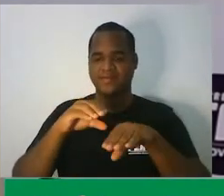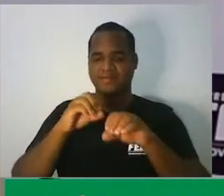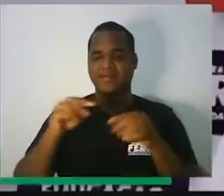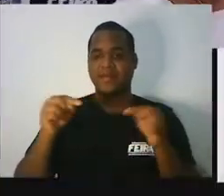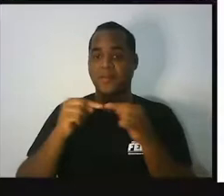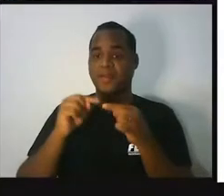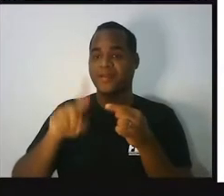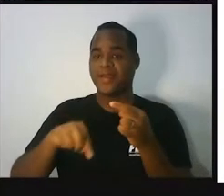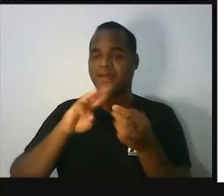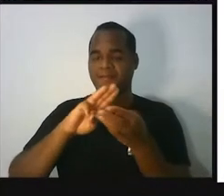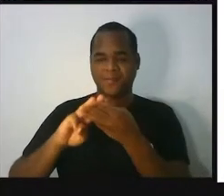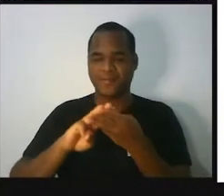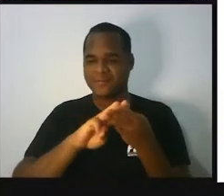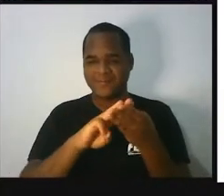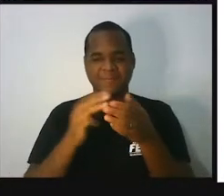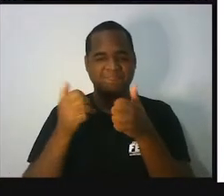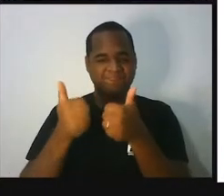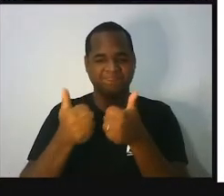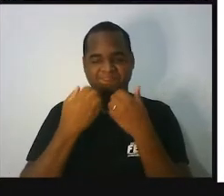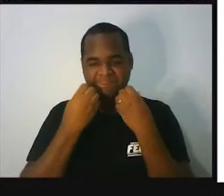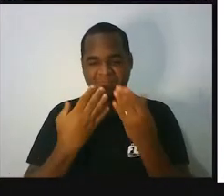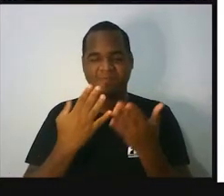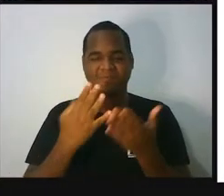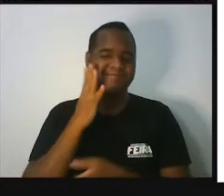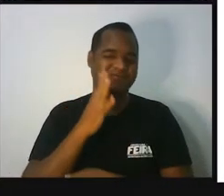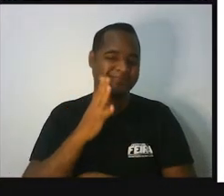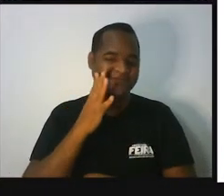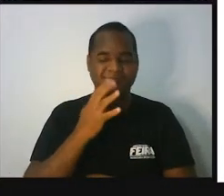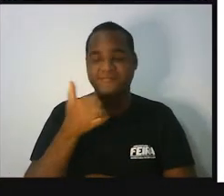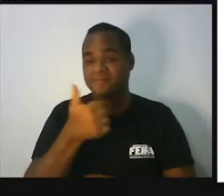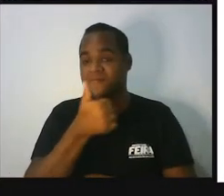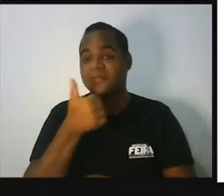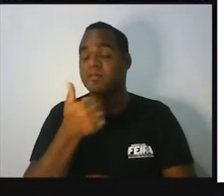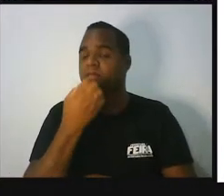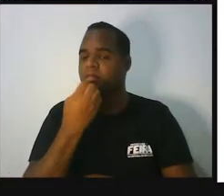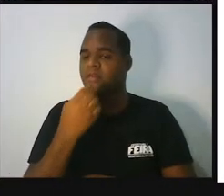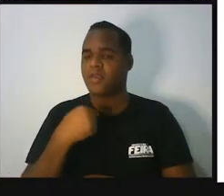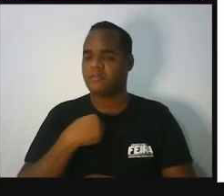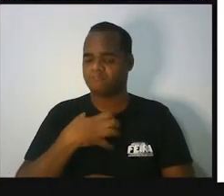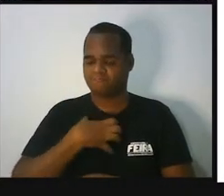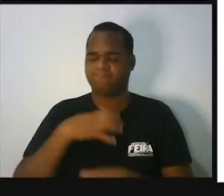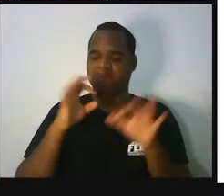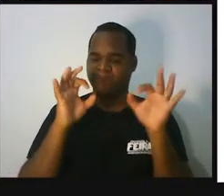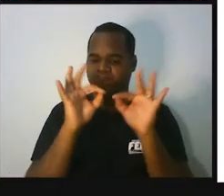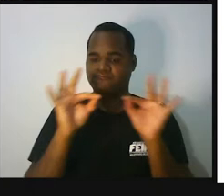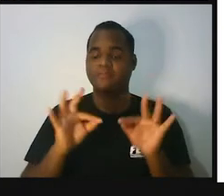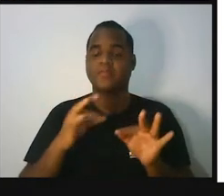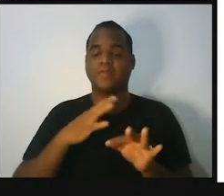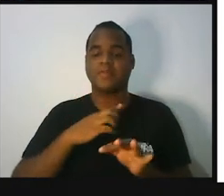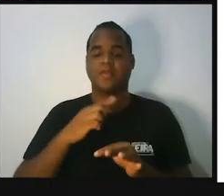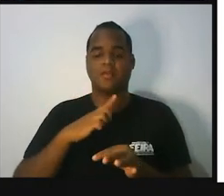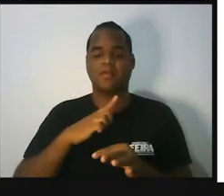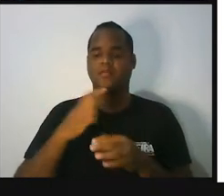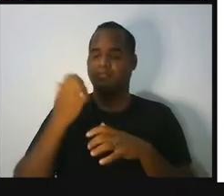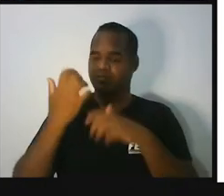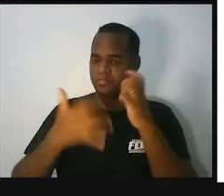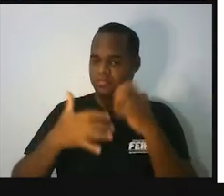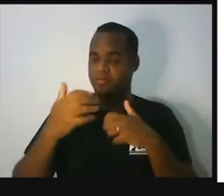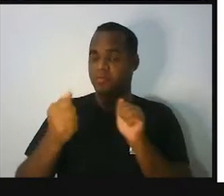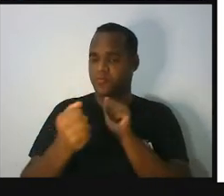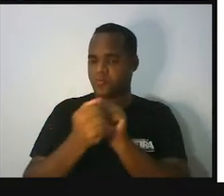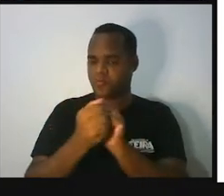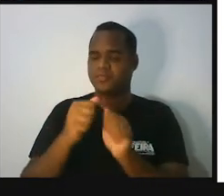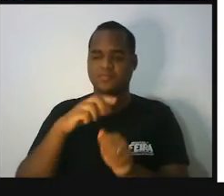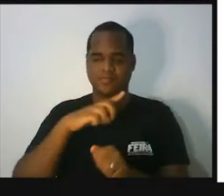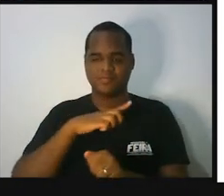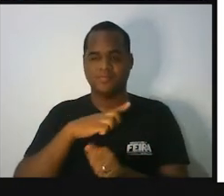matemática, que bacana. Estou muito feliz de poder estar com você mais uma vez,